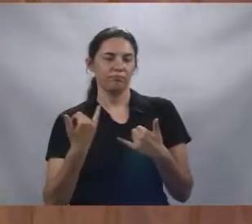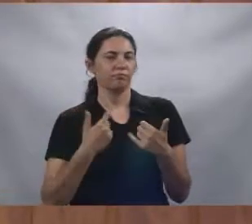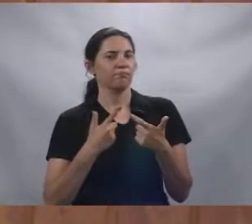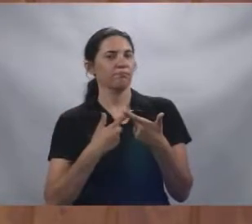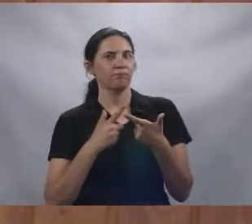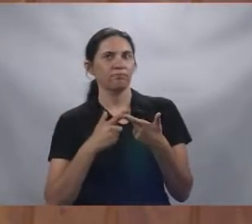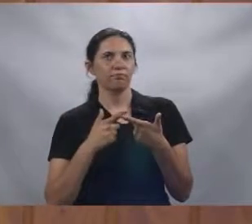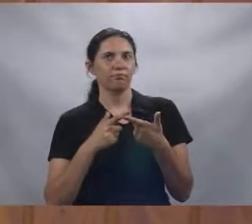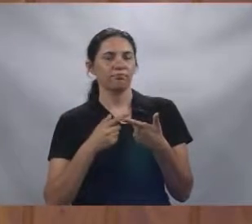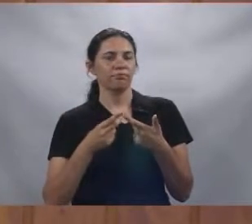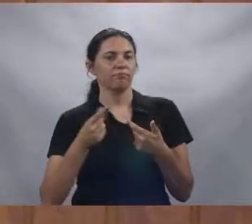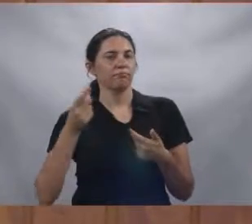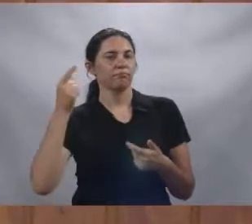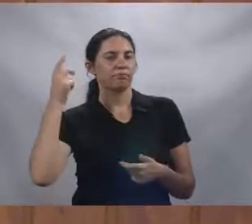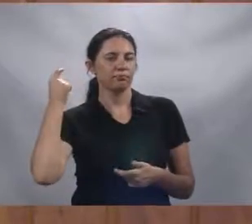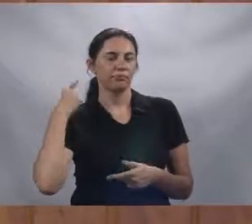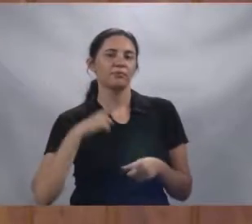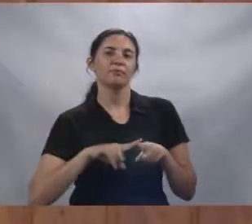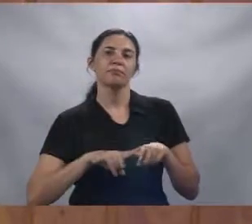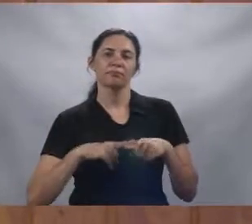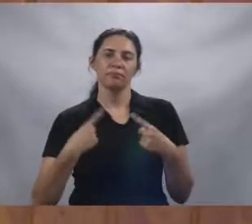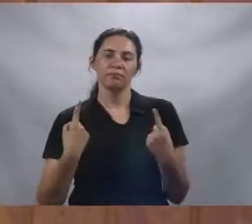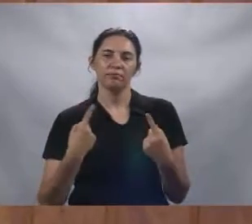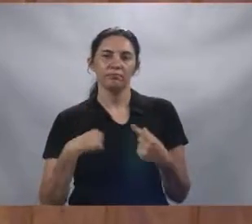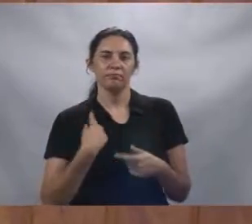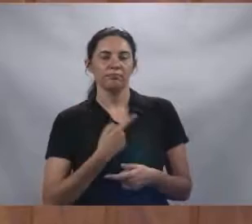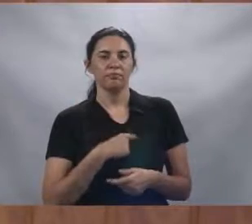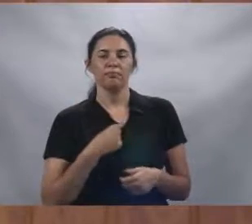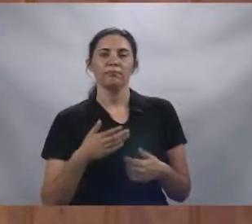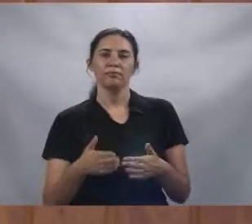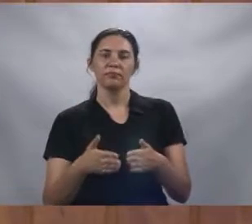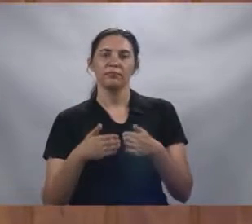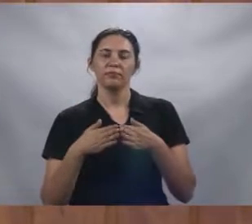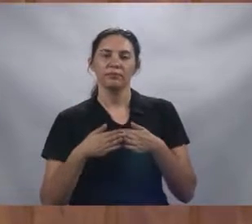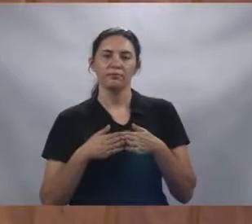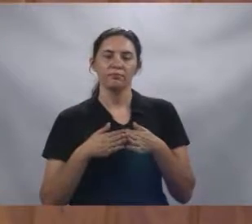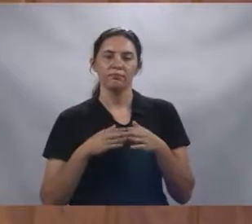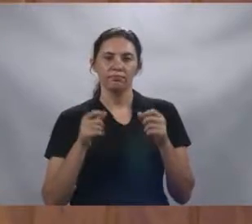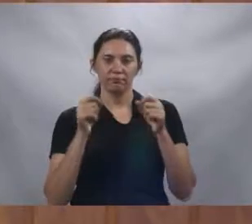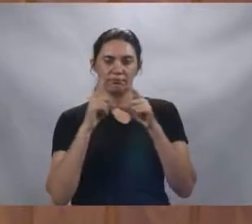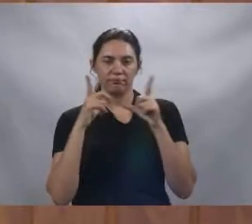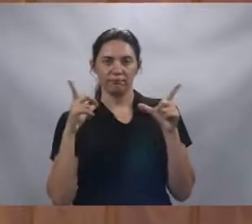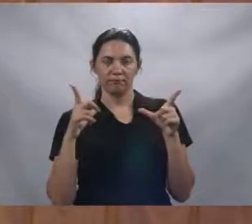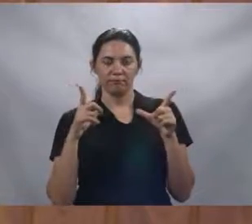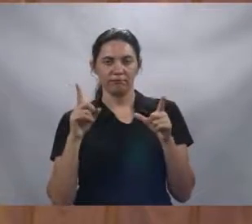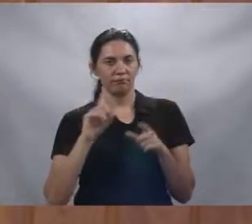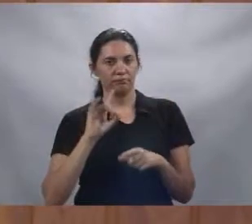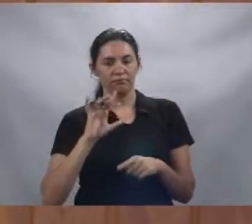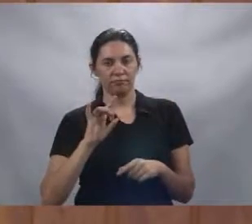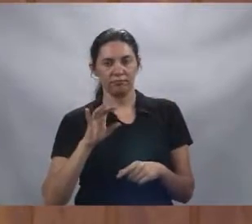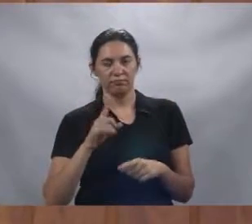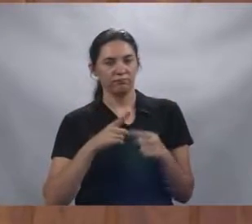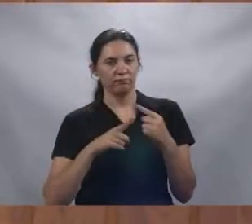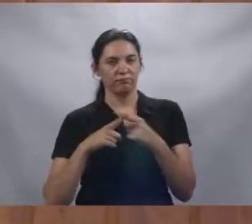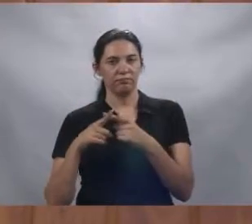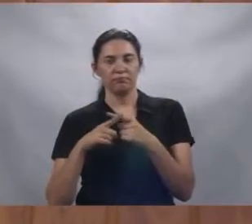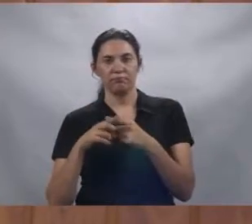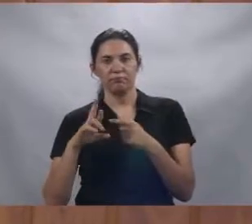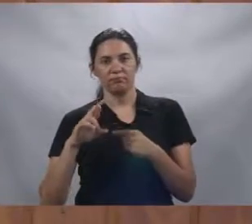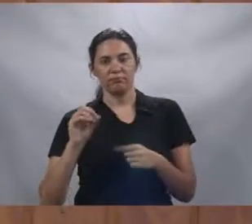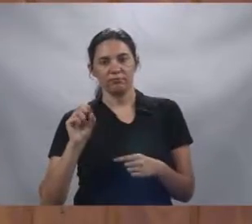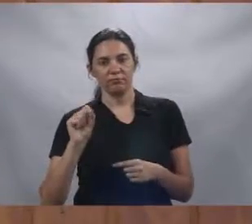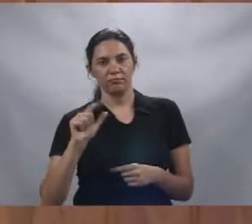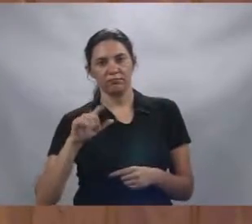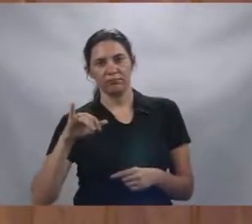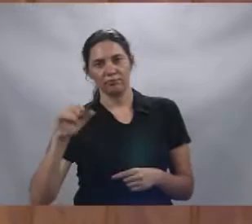que já vem se arrastando. Mas a gente pede uma atenção. E não é só no cemitério de Rosália, não.